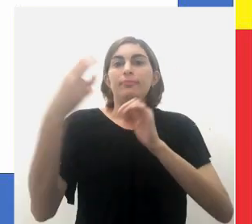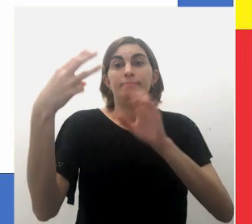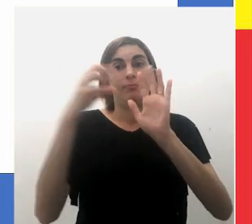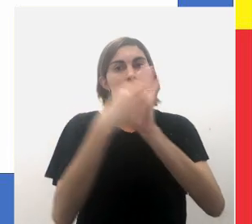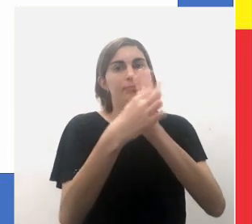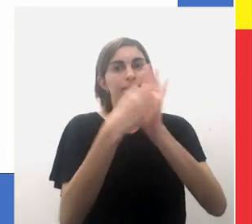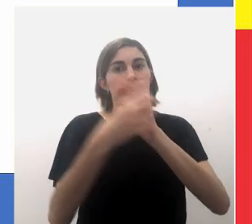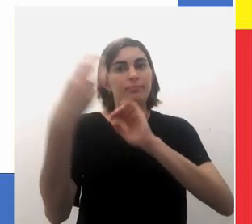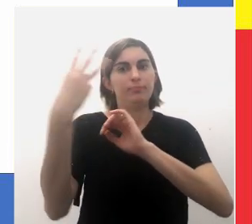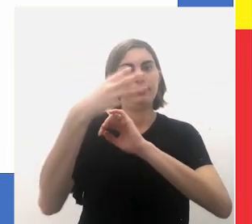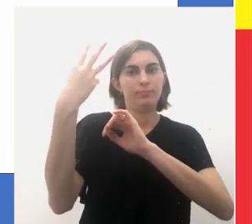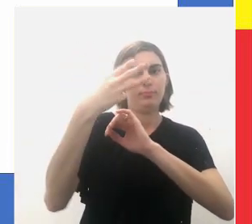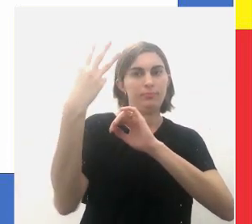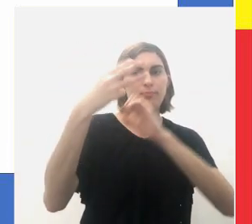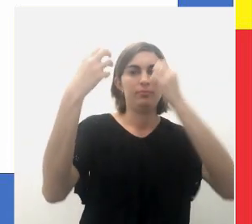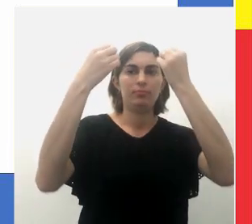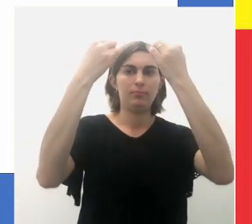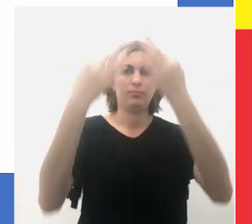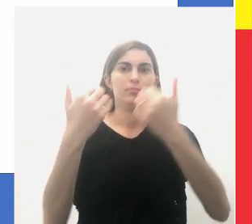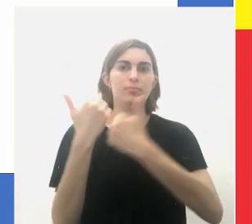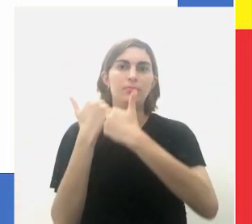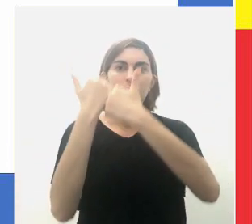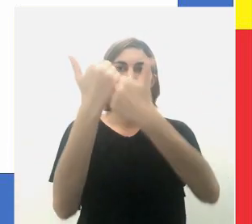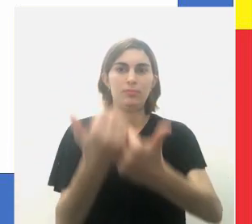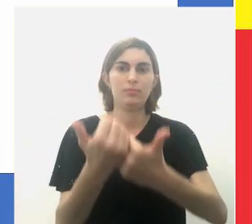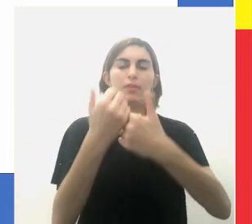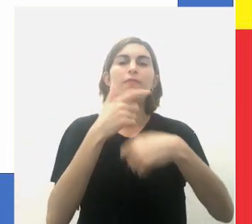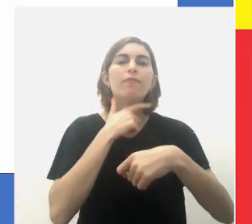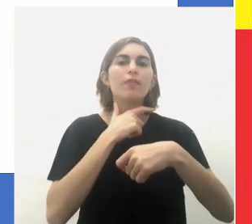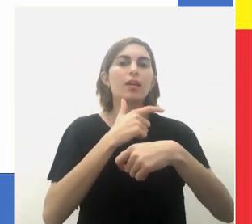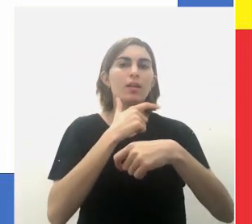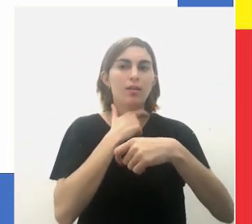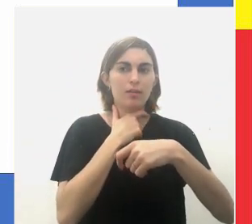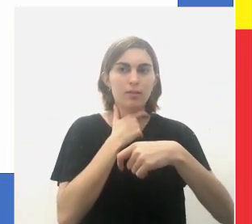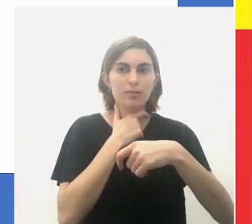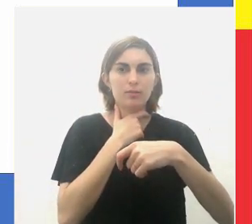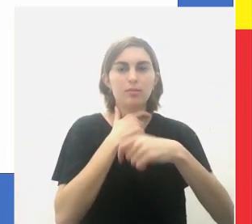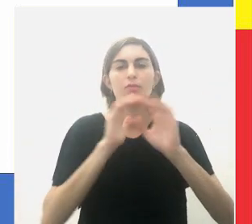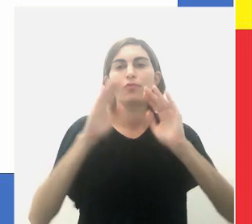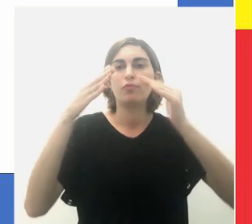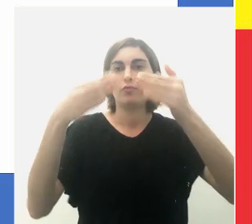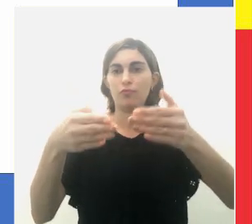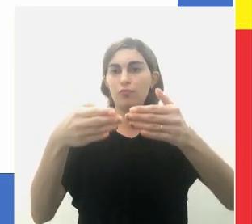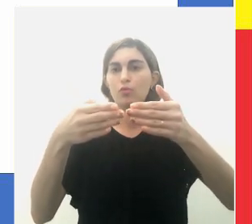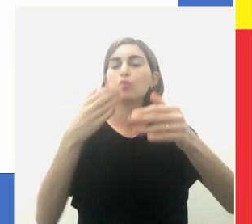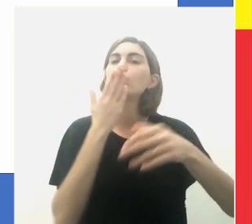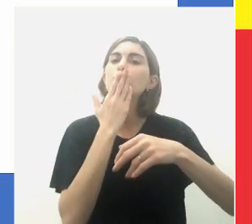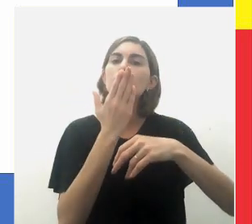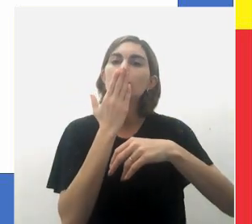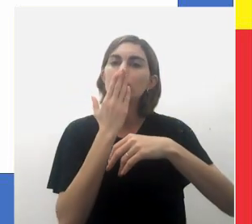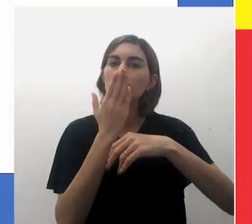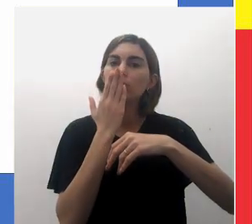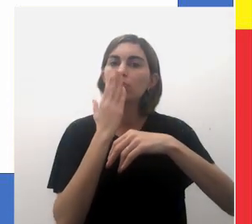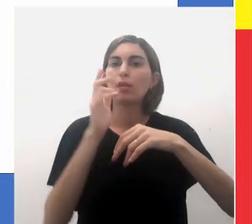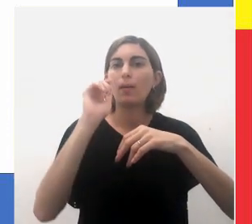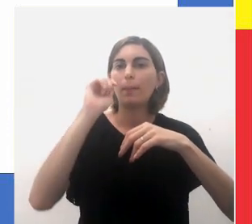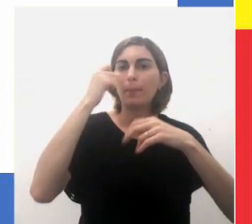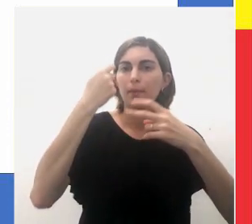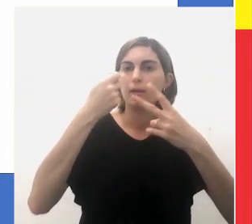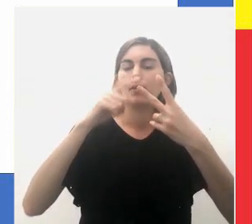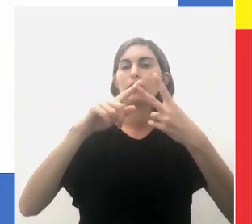terceiro, há determinação referente ao preenchimento de vagas destinadas a indígenas